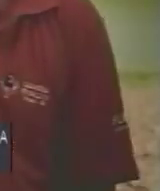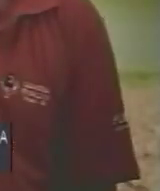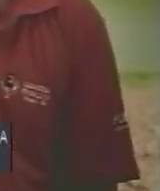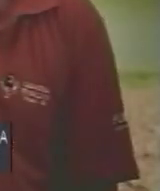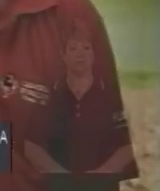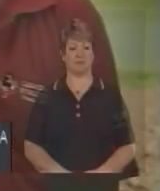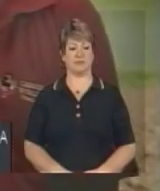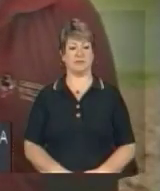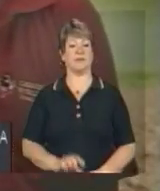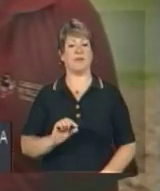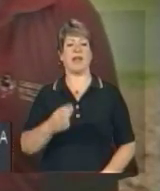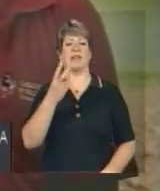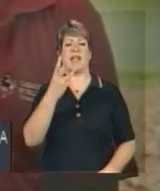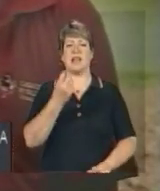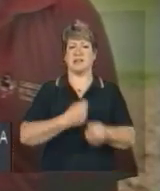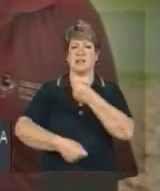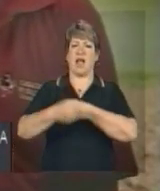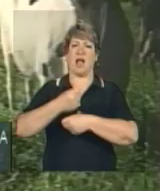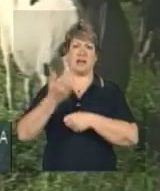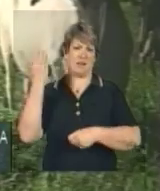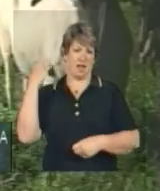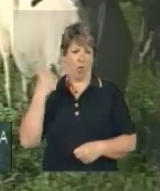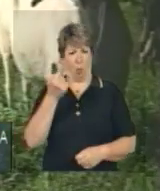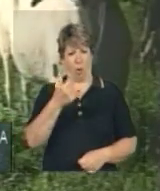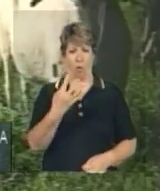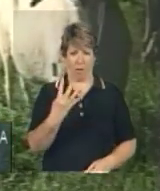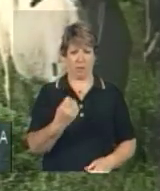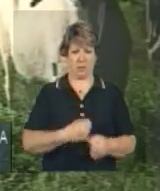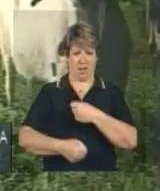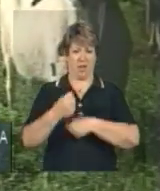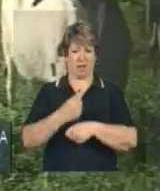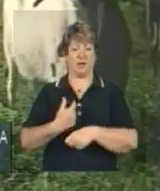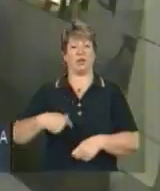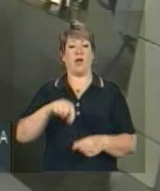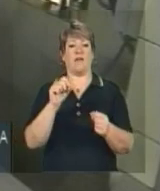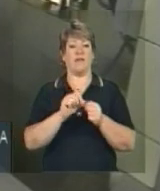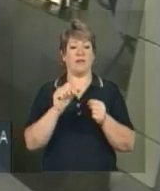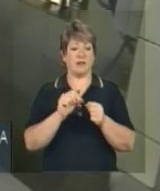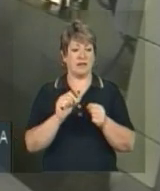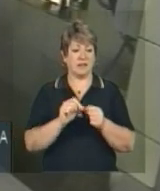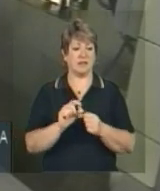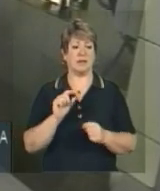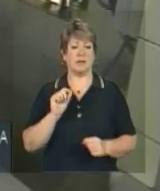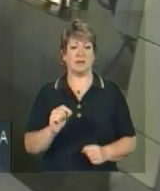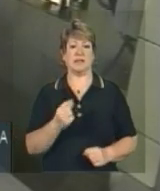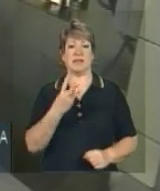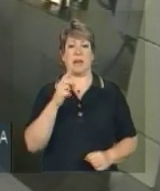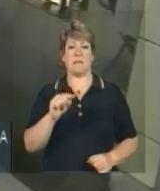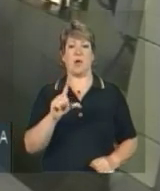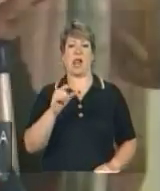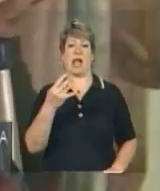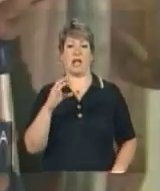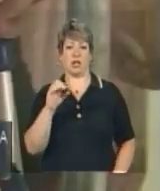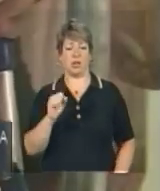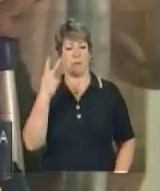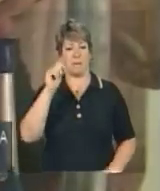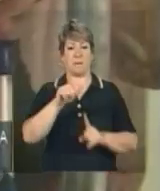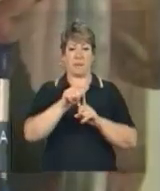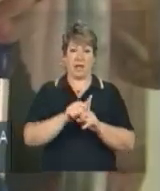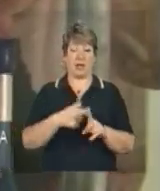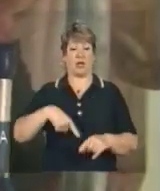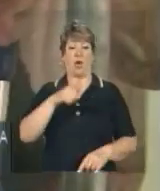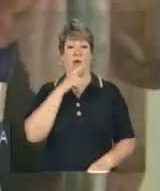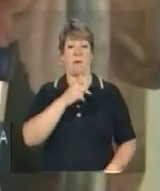Até então, há três anos atrás, quase quatro anos, a gente produzia 3 mil litros por mês. Então, a gente acessou o Pronaf Investimento, a gente